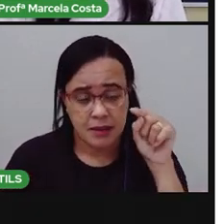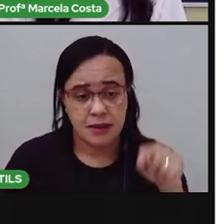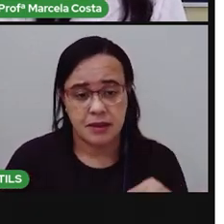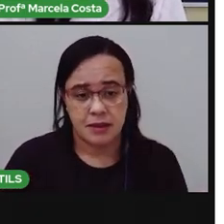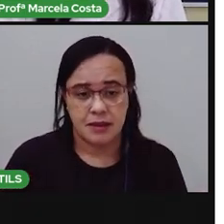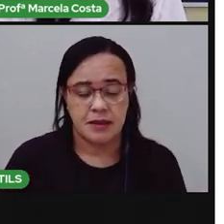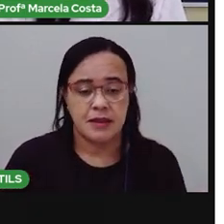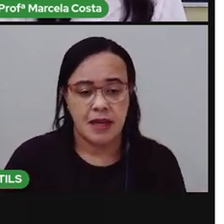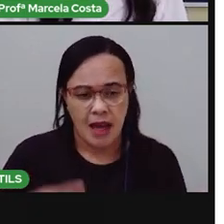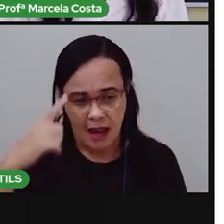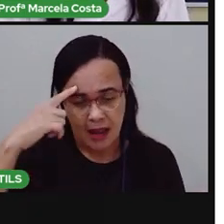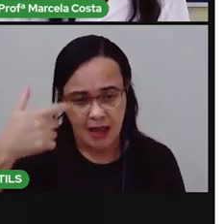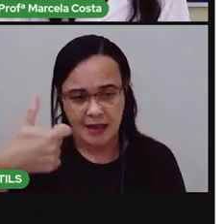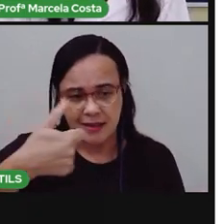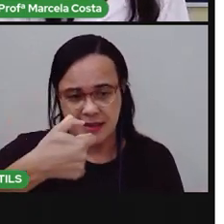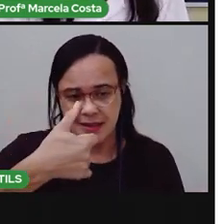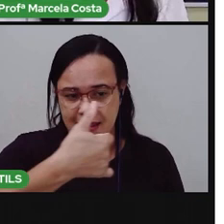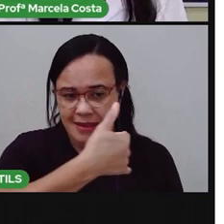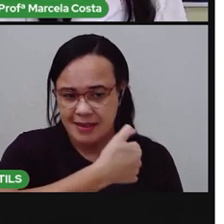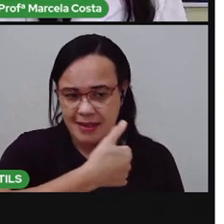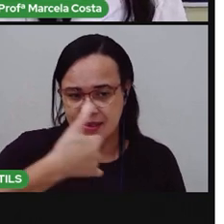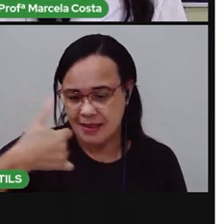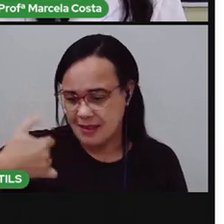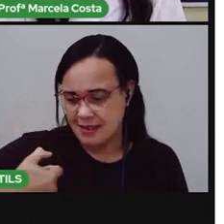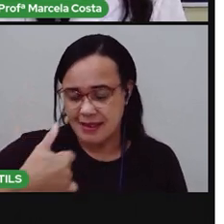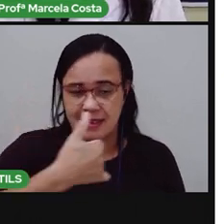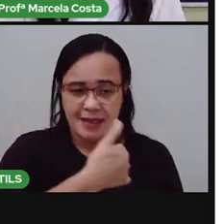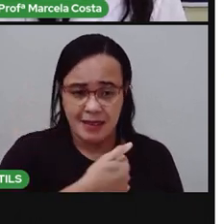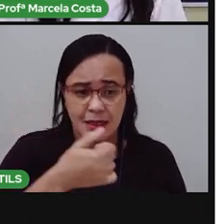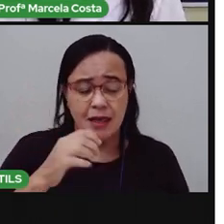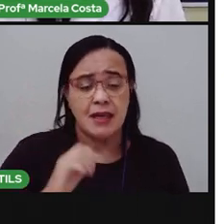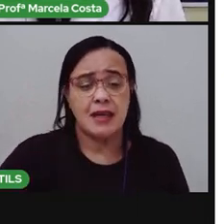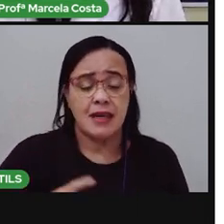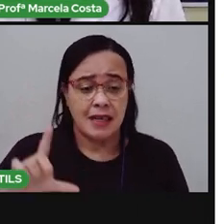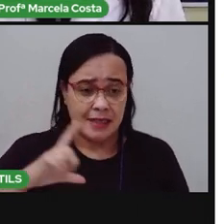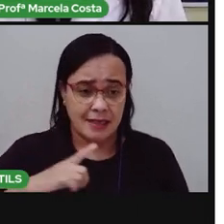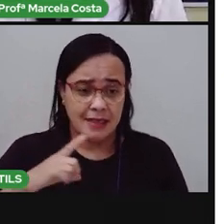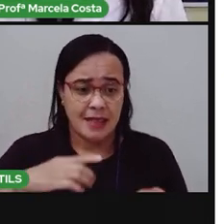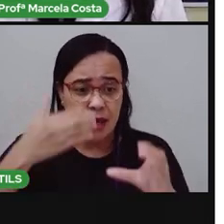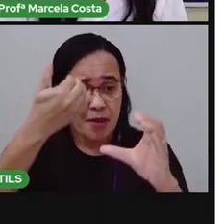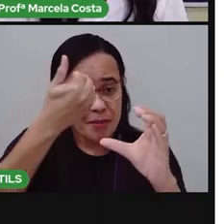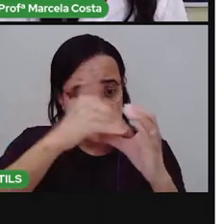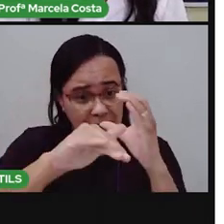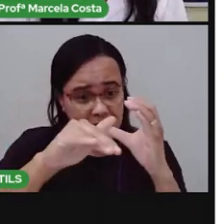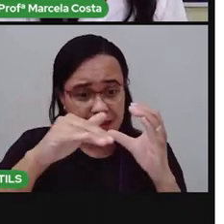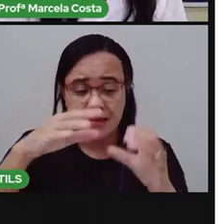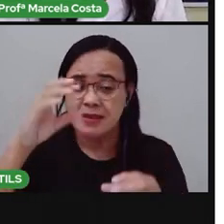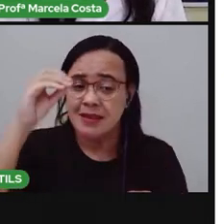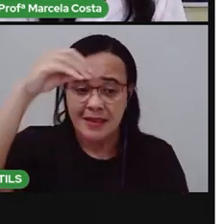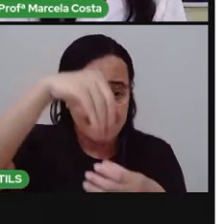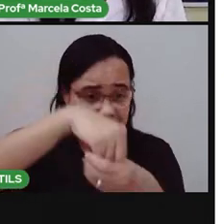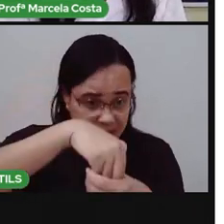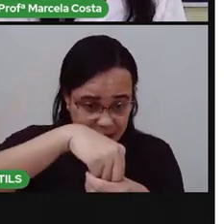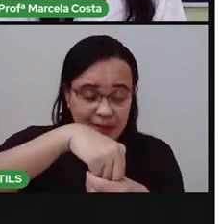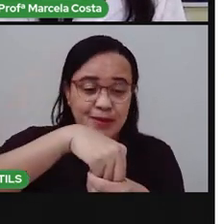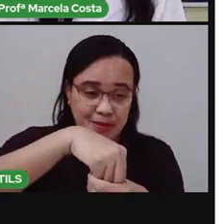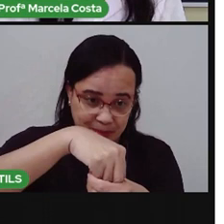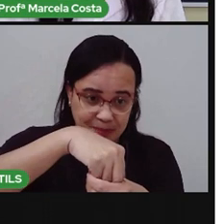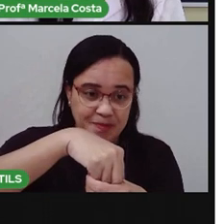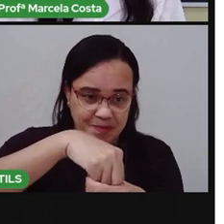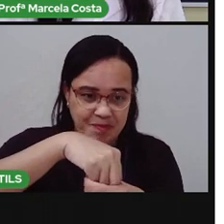Tá dizendo uma mensagem relacionada ao perfume, né? Que o nome do perfume aqui